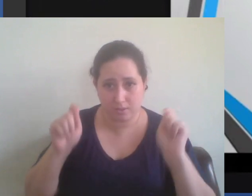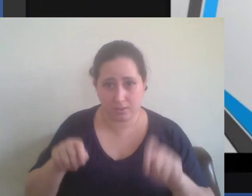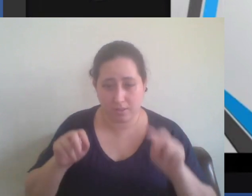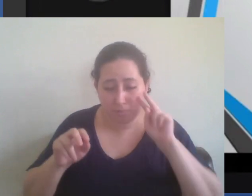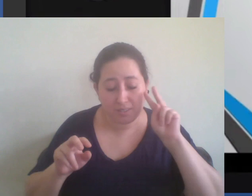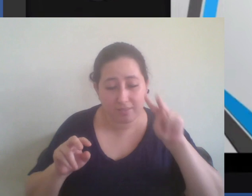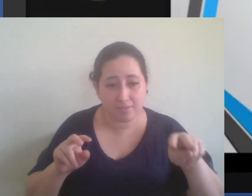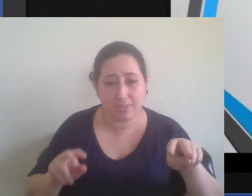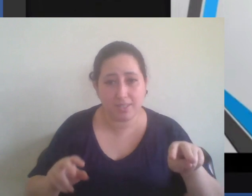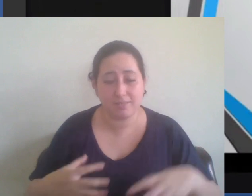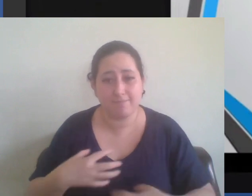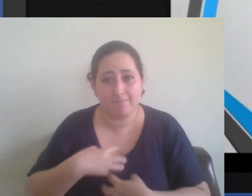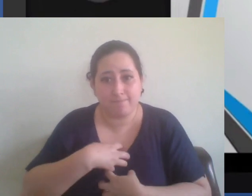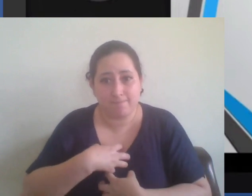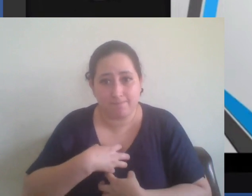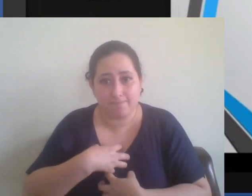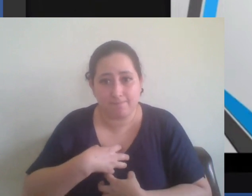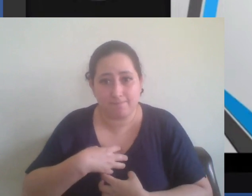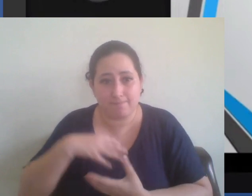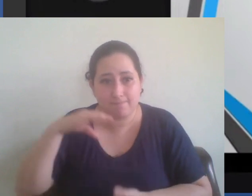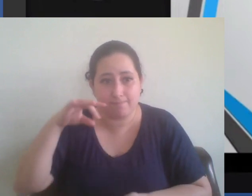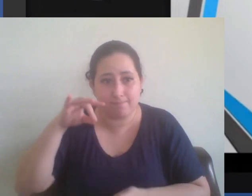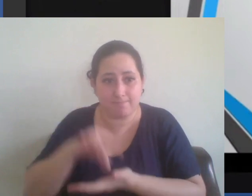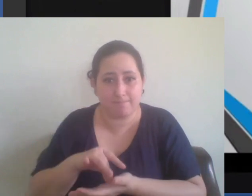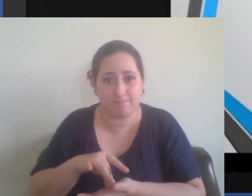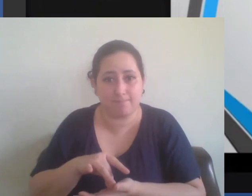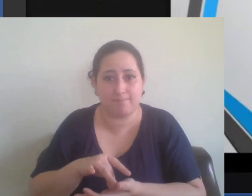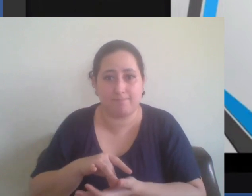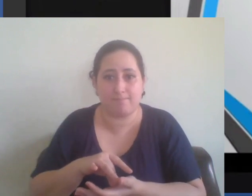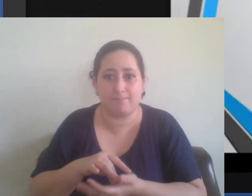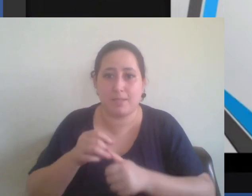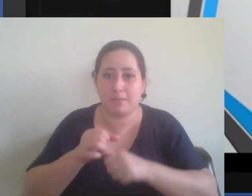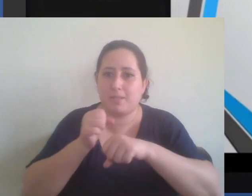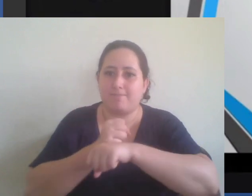sobre as graves violações